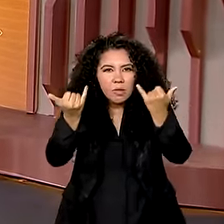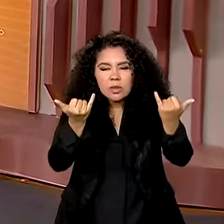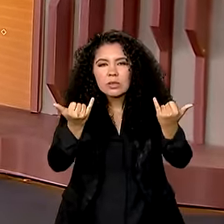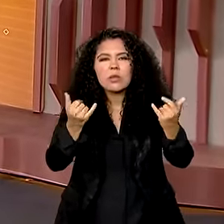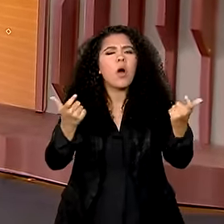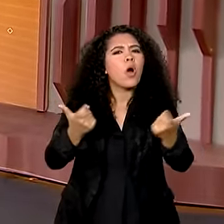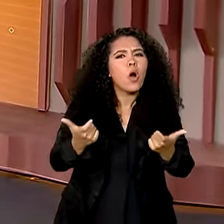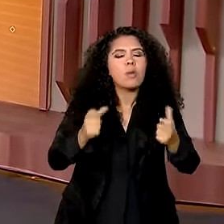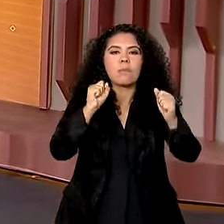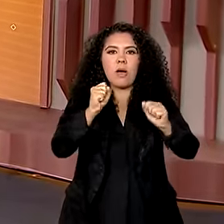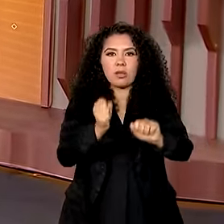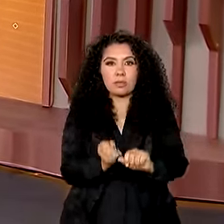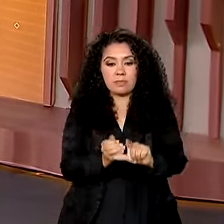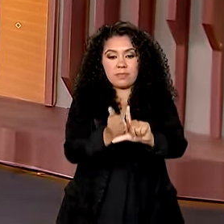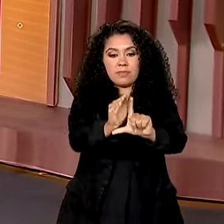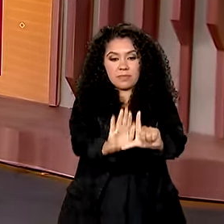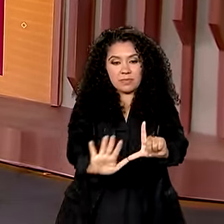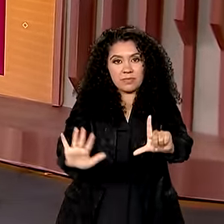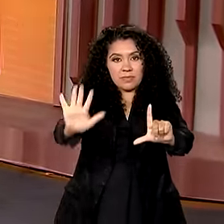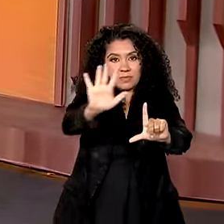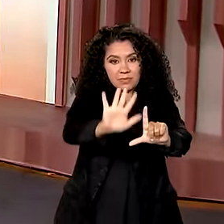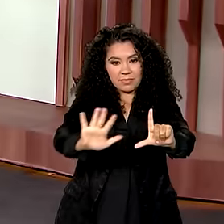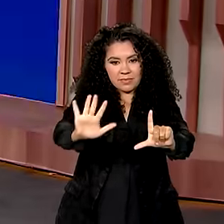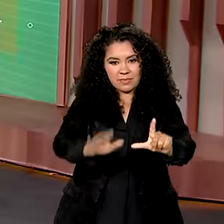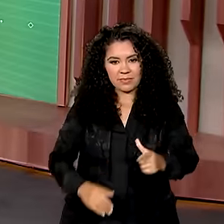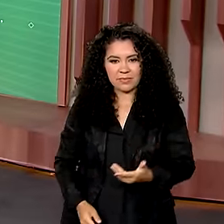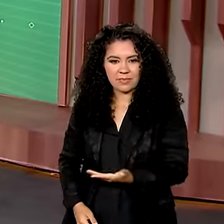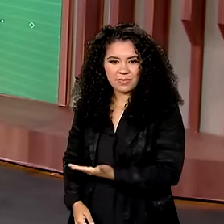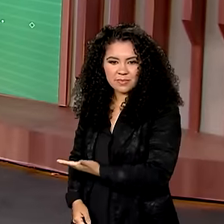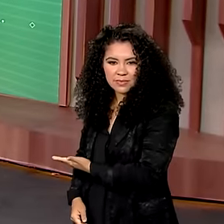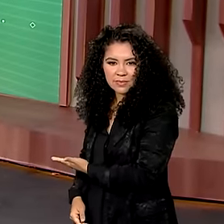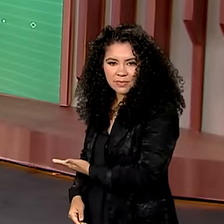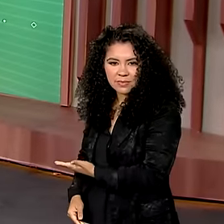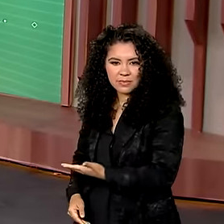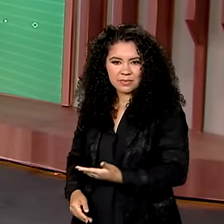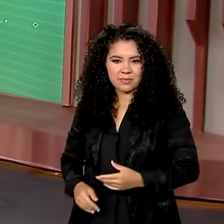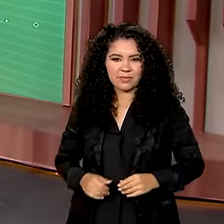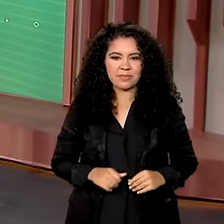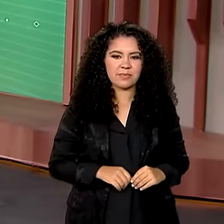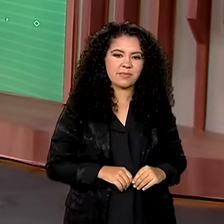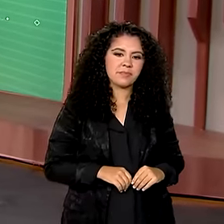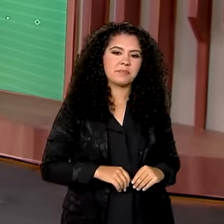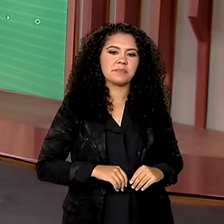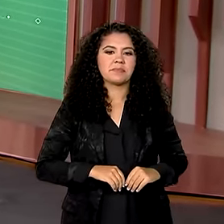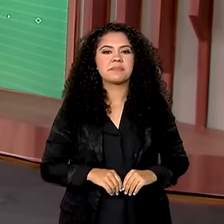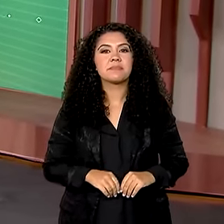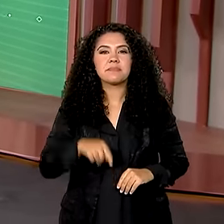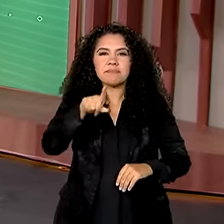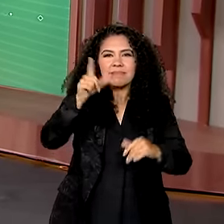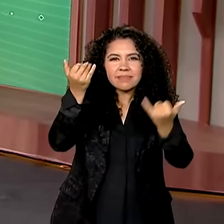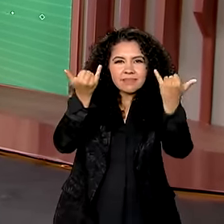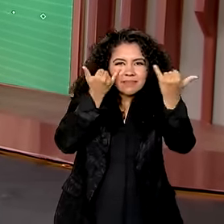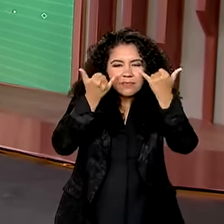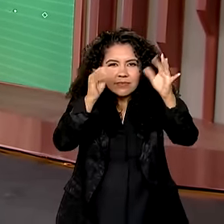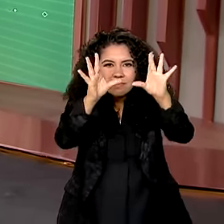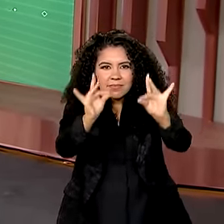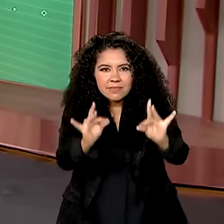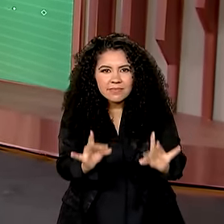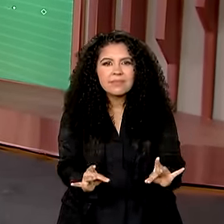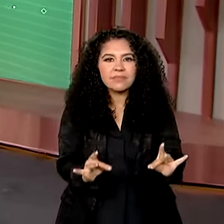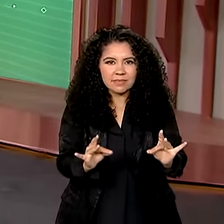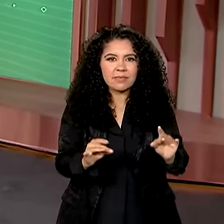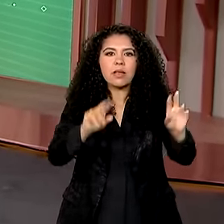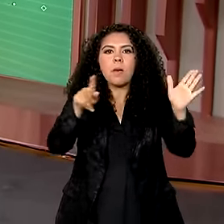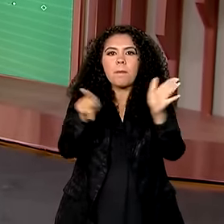Comunica.br, você pode acessar a plataforma gov.br barra comunica, que você vai ter mais informações sobre o